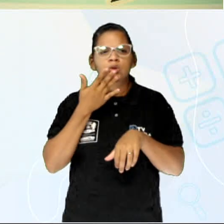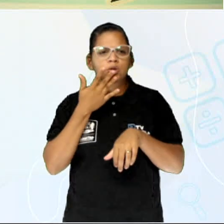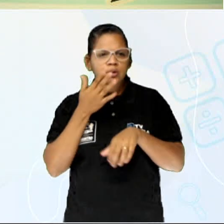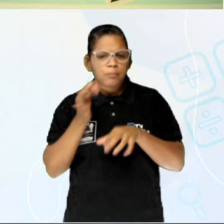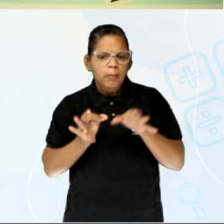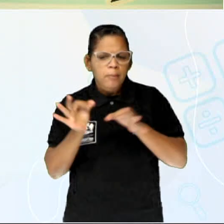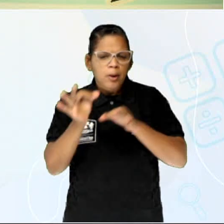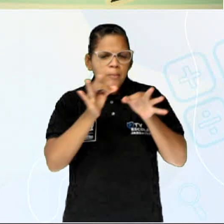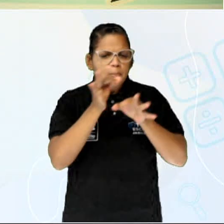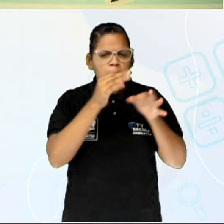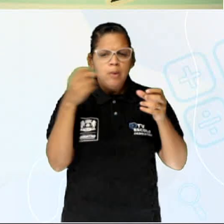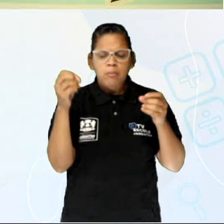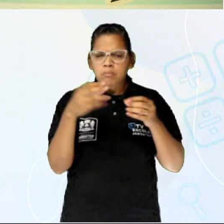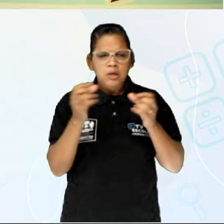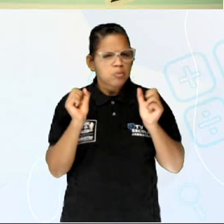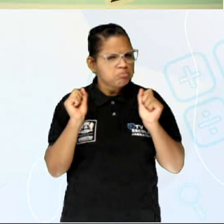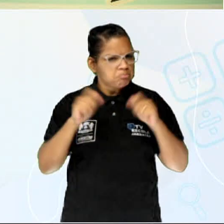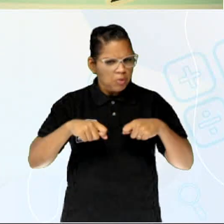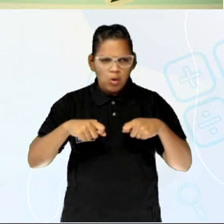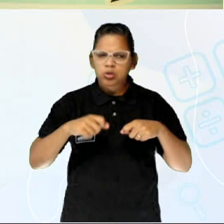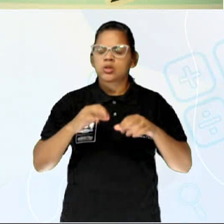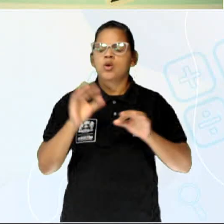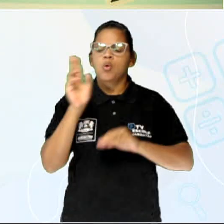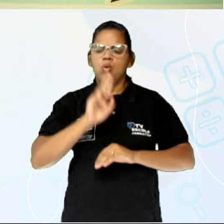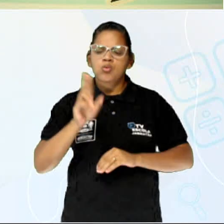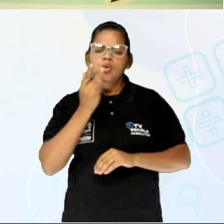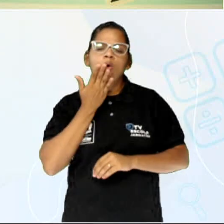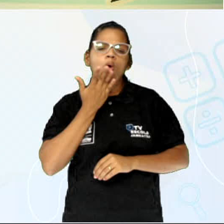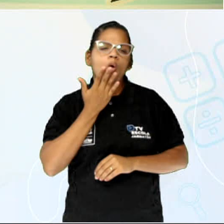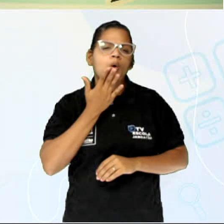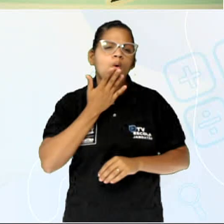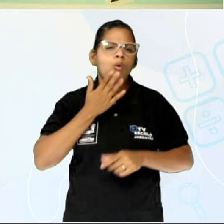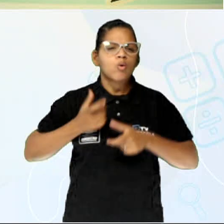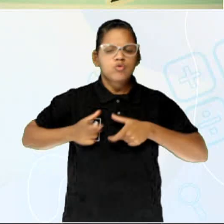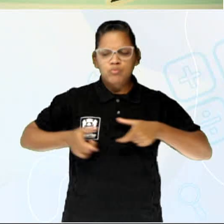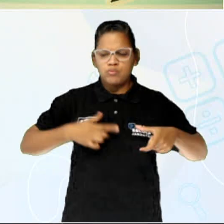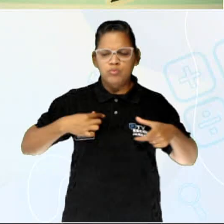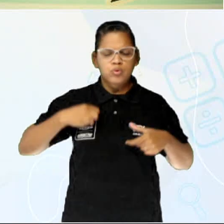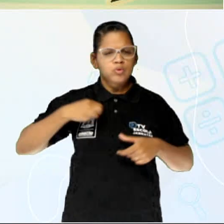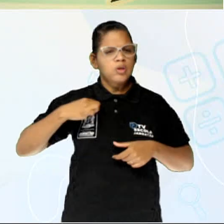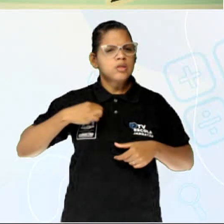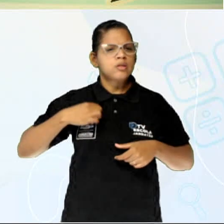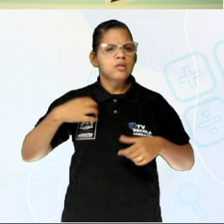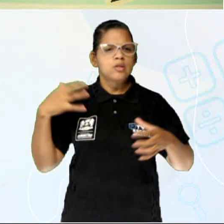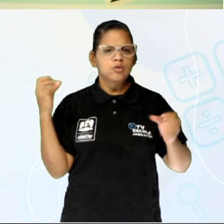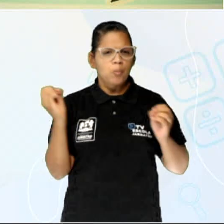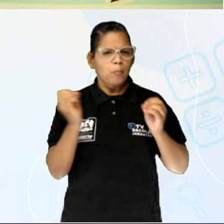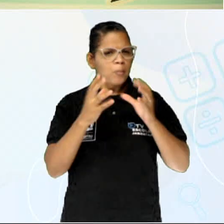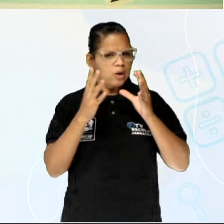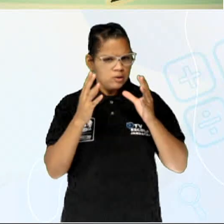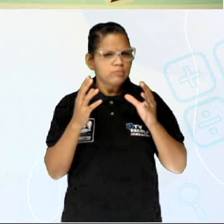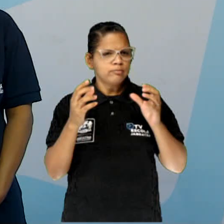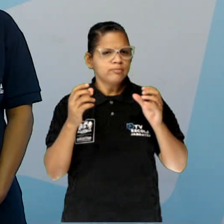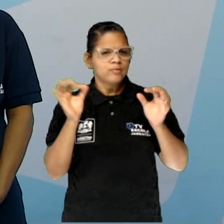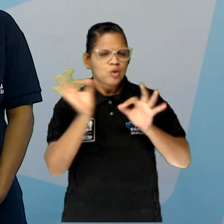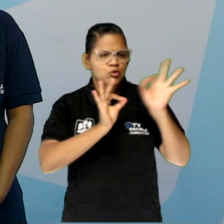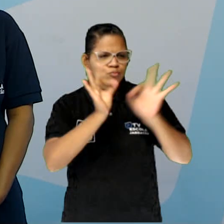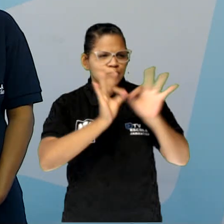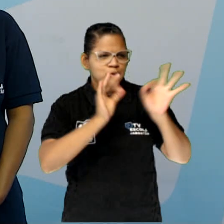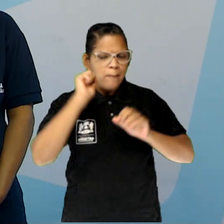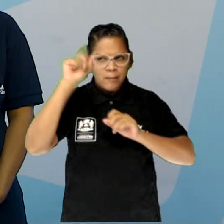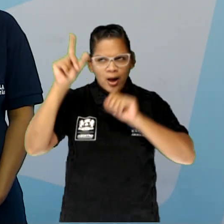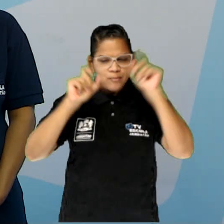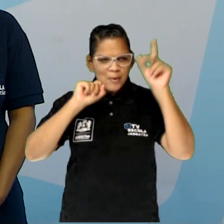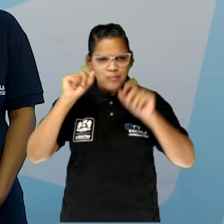brilhos e outras coisas mais. Use muitas cores, retalhos, muito brilho e, principalmente, muita criatividade.